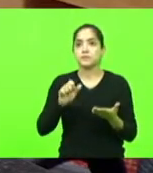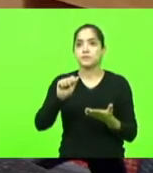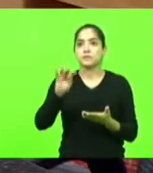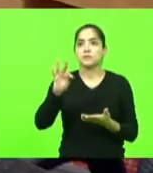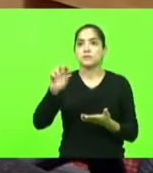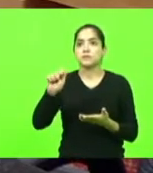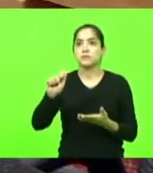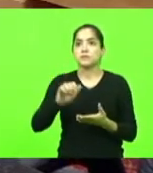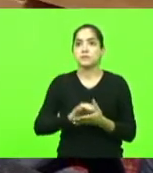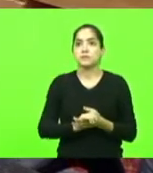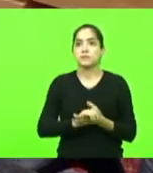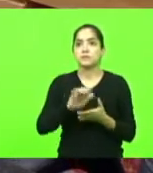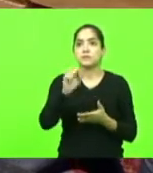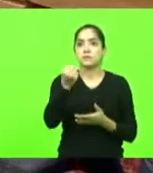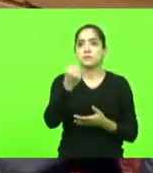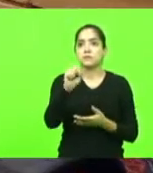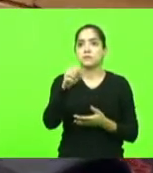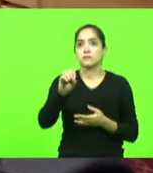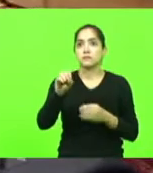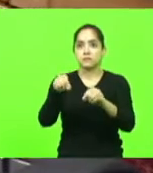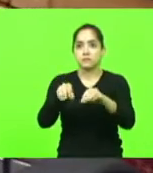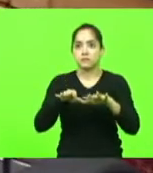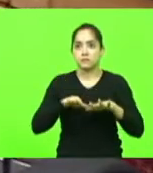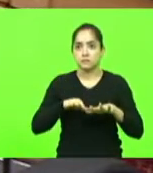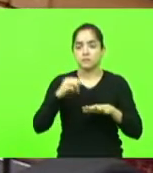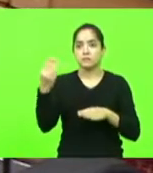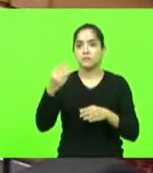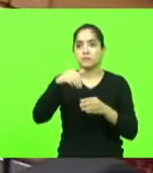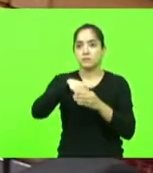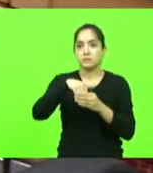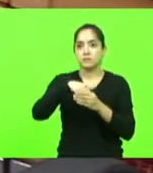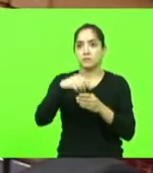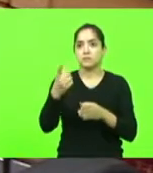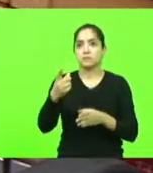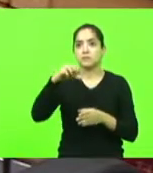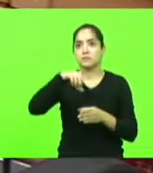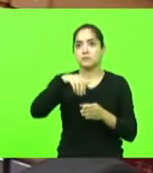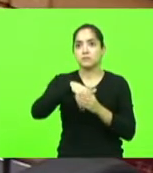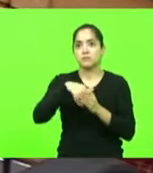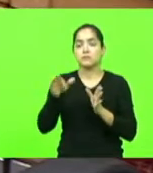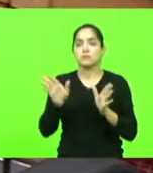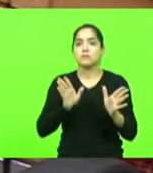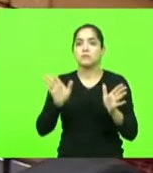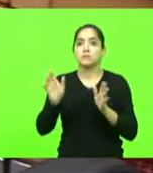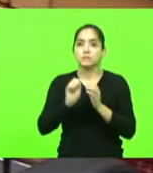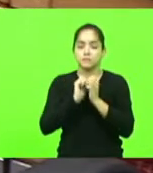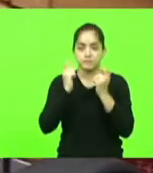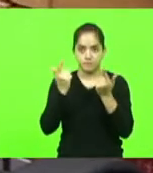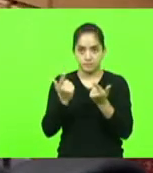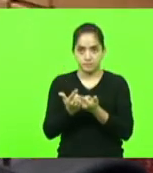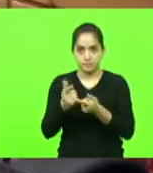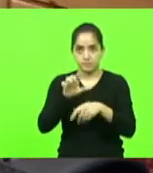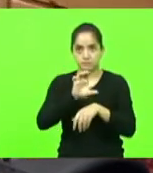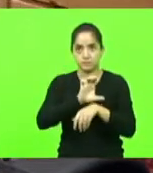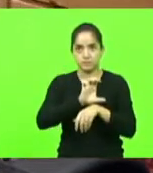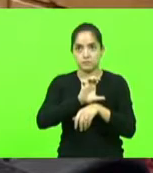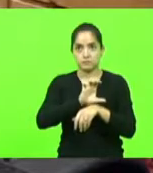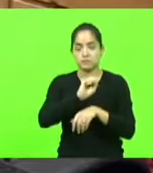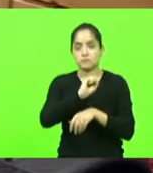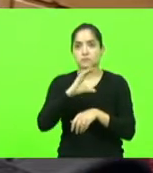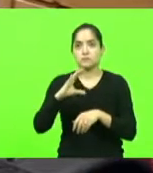80ª Sessão Ordinária da 3ª Sessão Legislativa da 19ª Legislatura da Alesc,